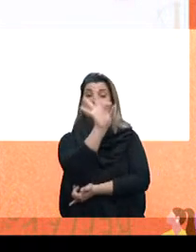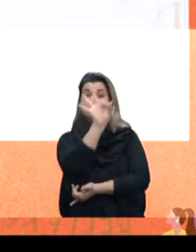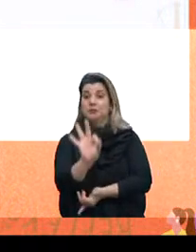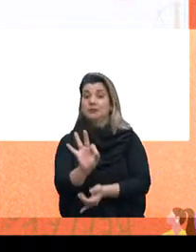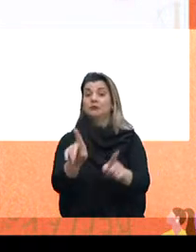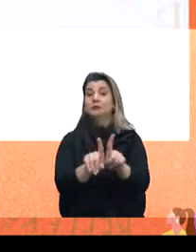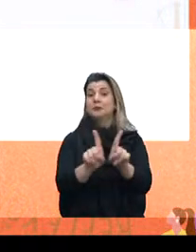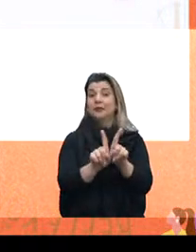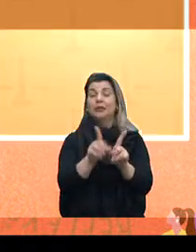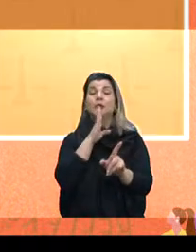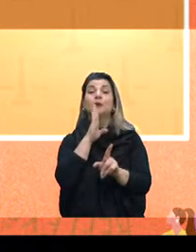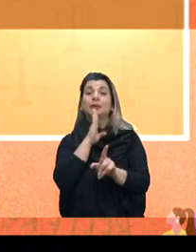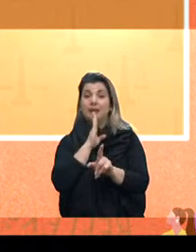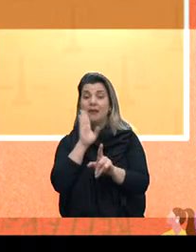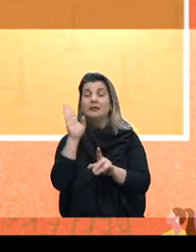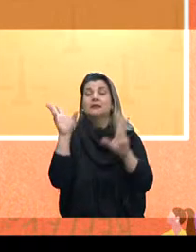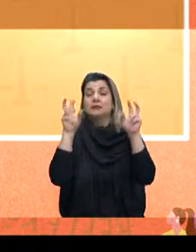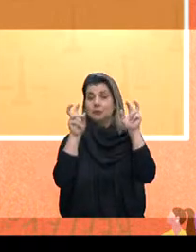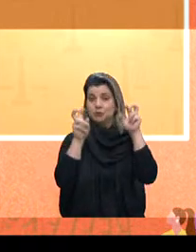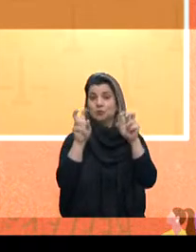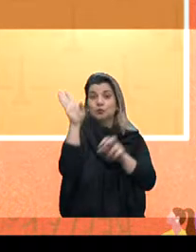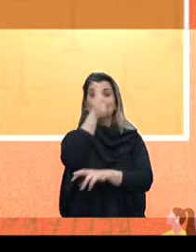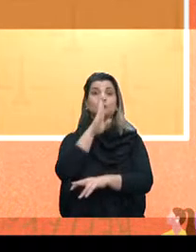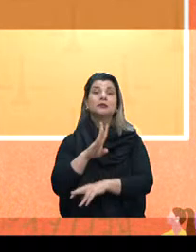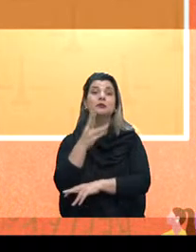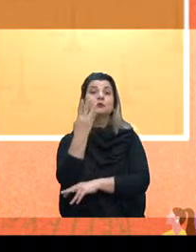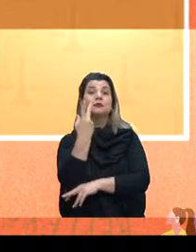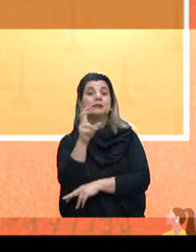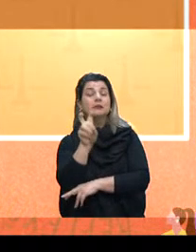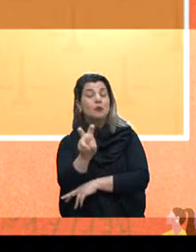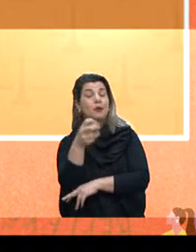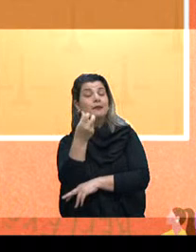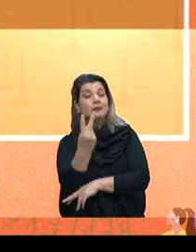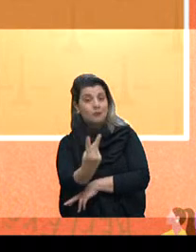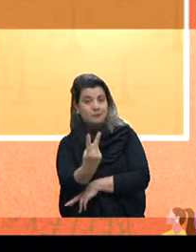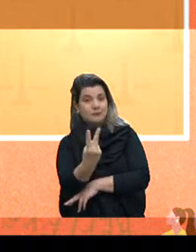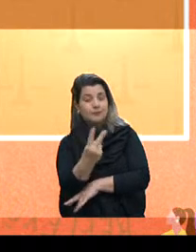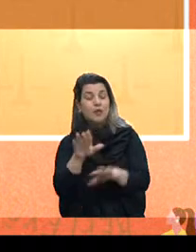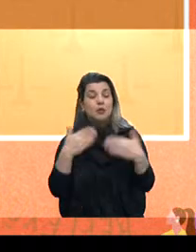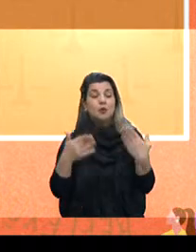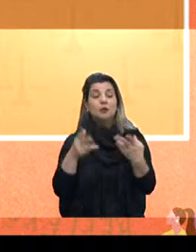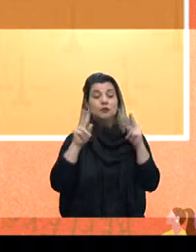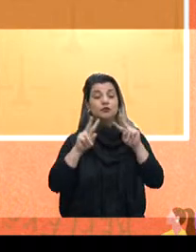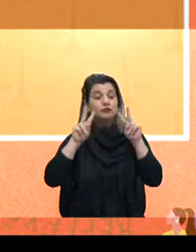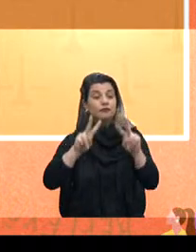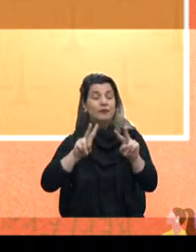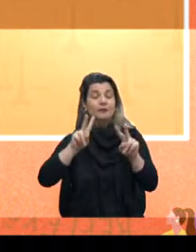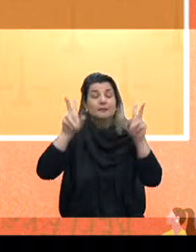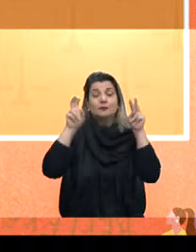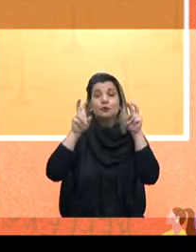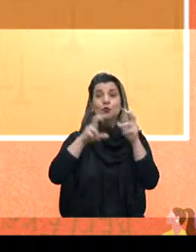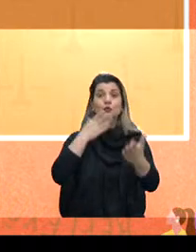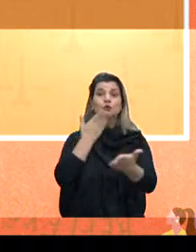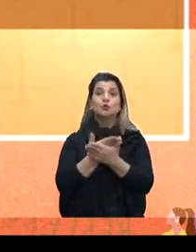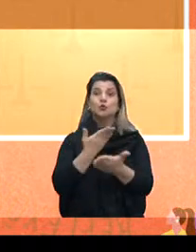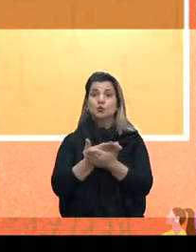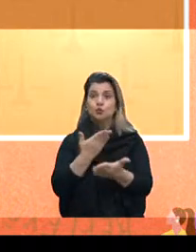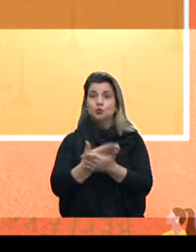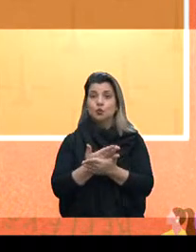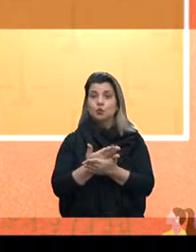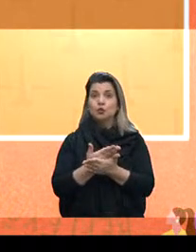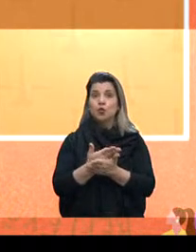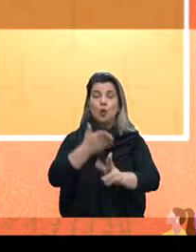reconhece esse tema, e no Brasil, 52%. E quando a gente vê essa questão do estudo como o grande